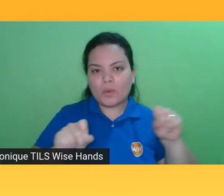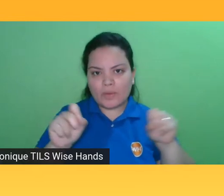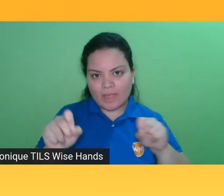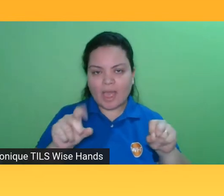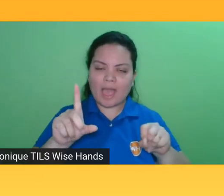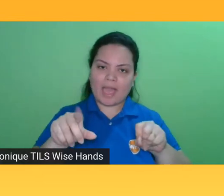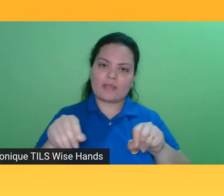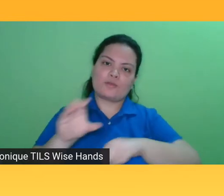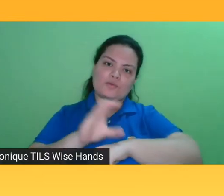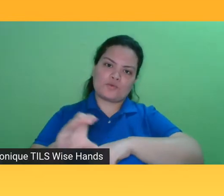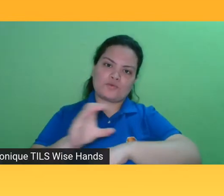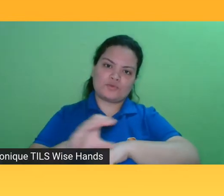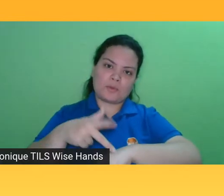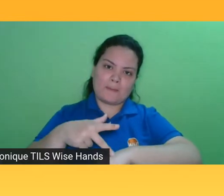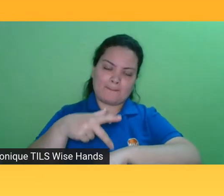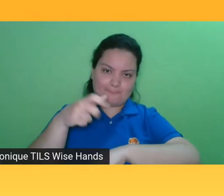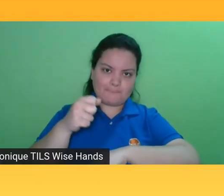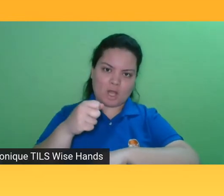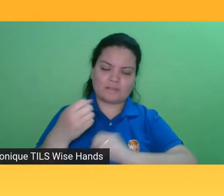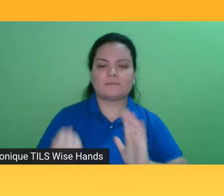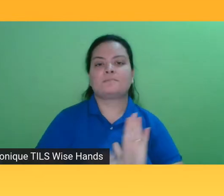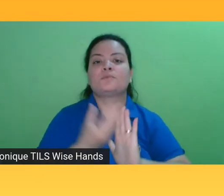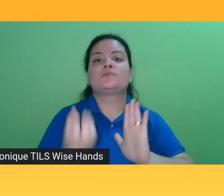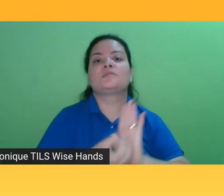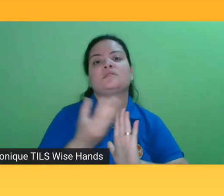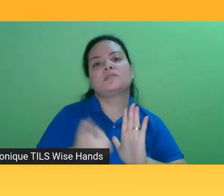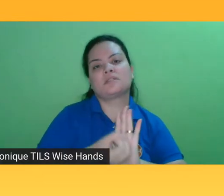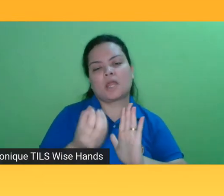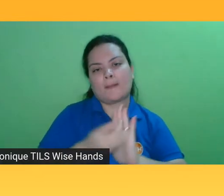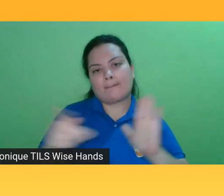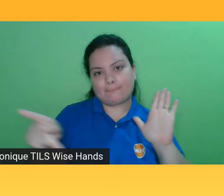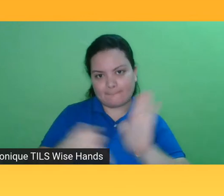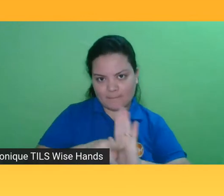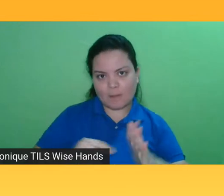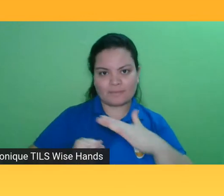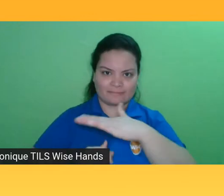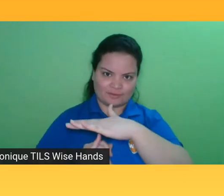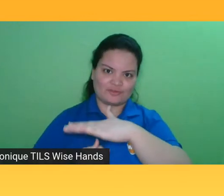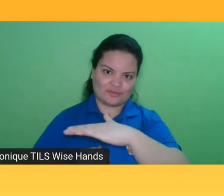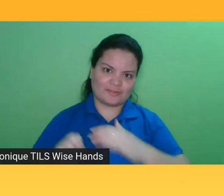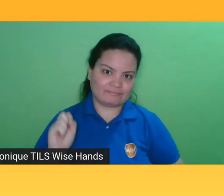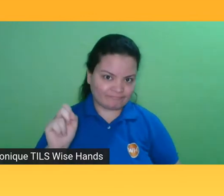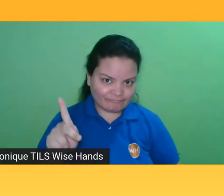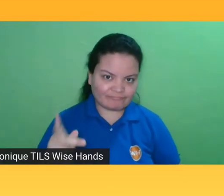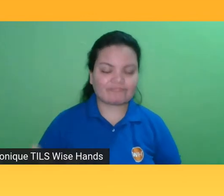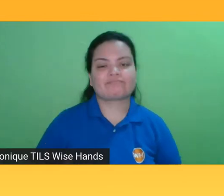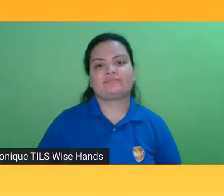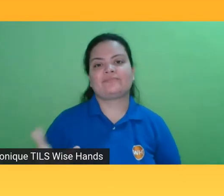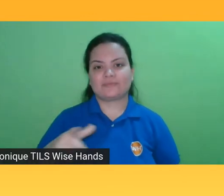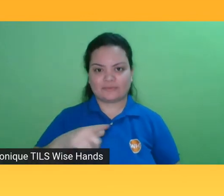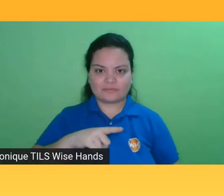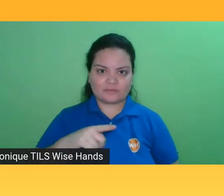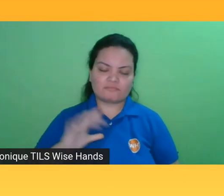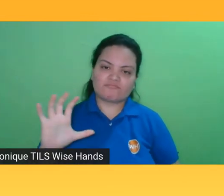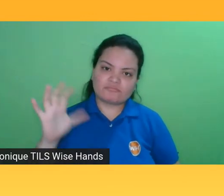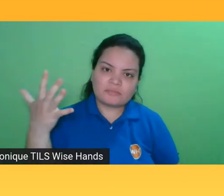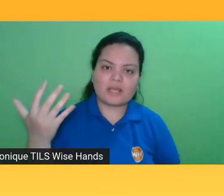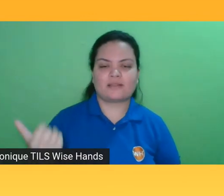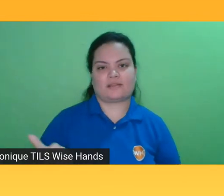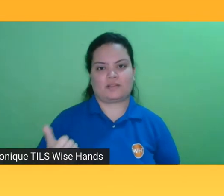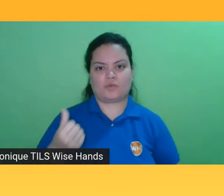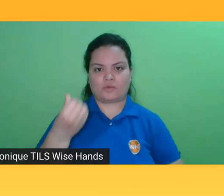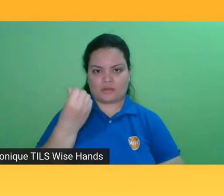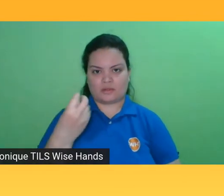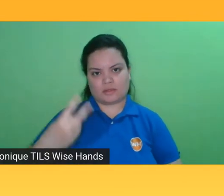curso de pós-graduação em produção editorial da instituição. Elas costumam acontecer sempre no segundo semestre